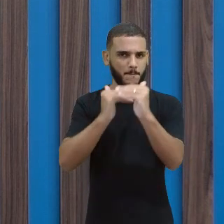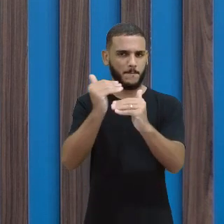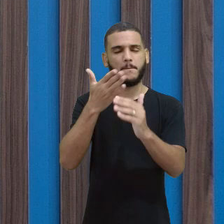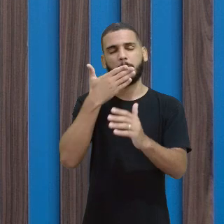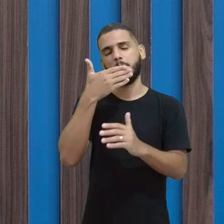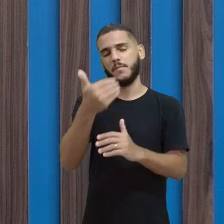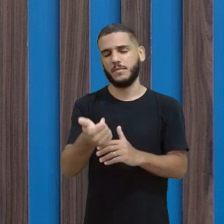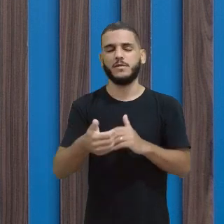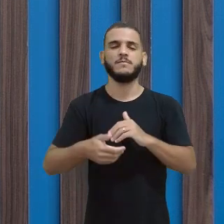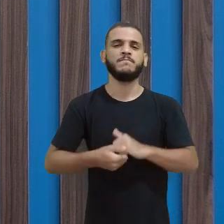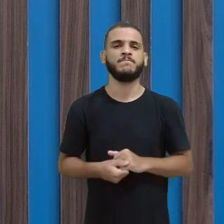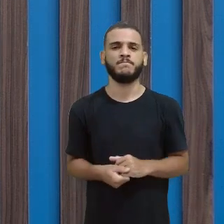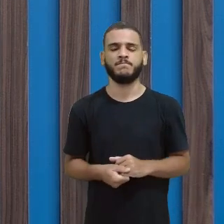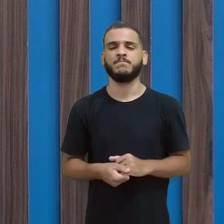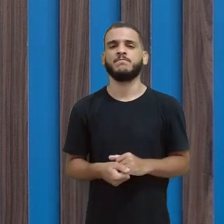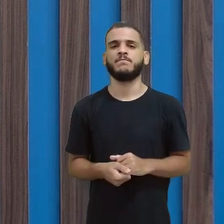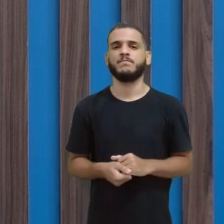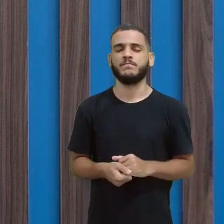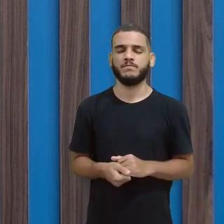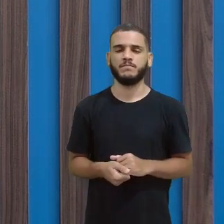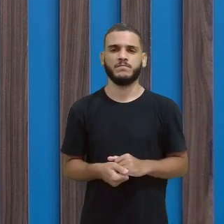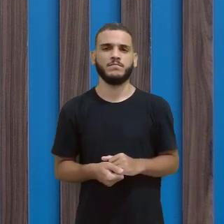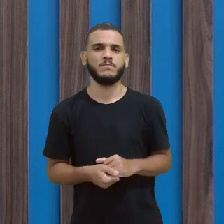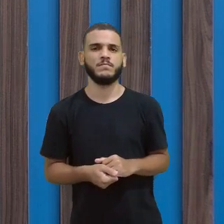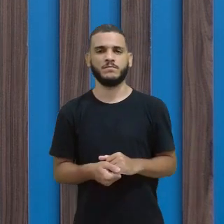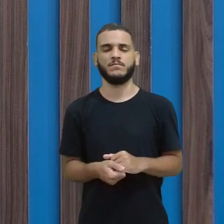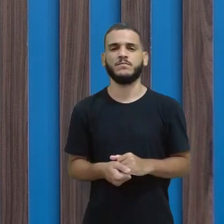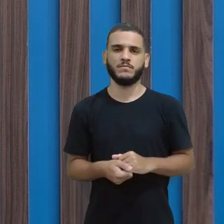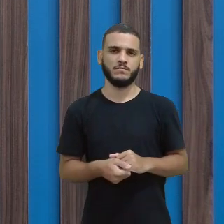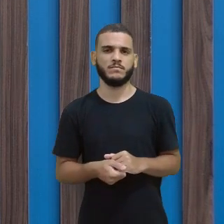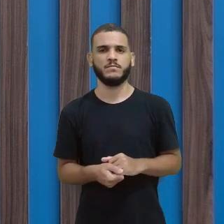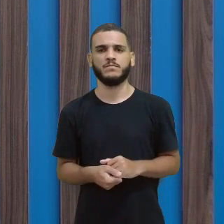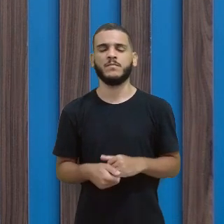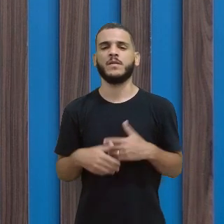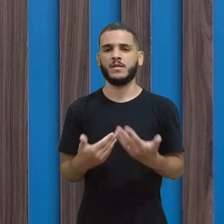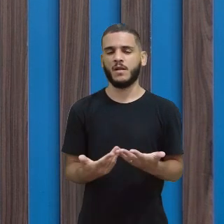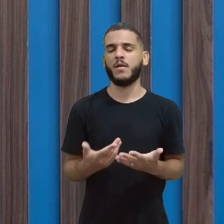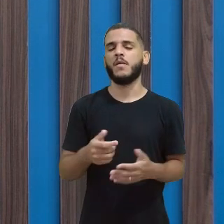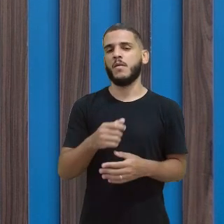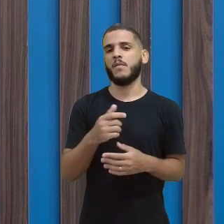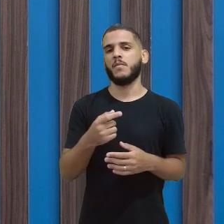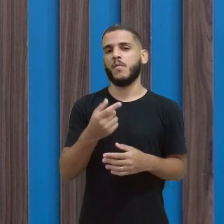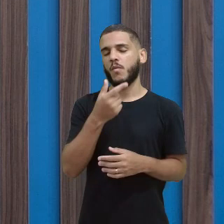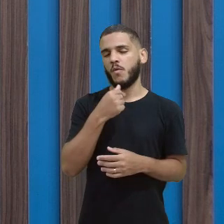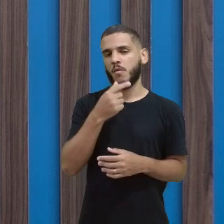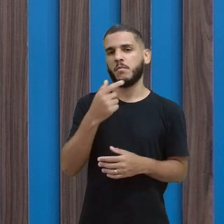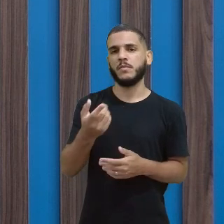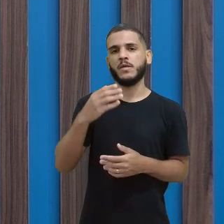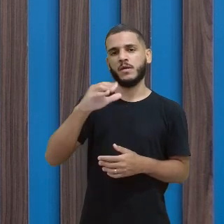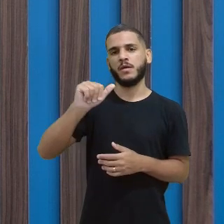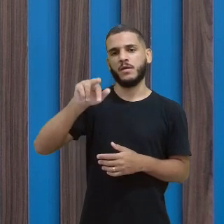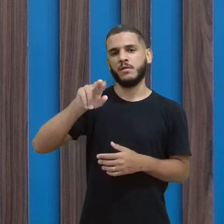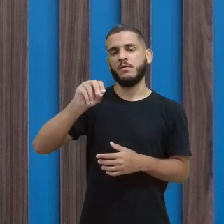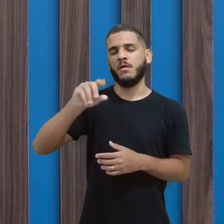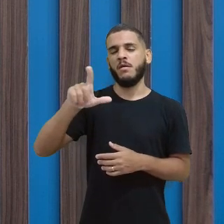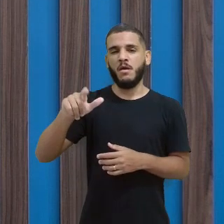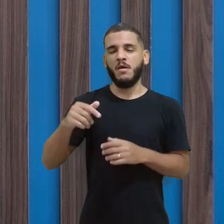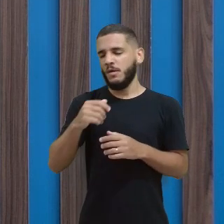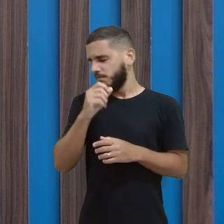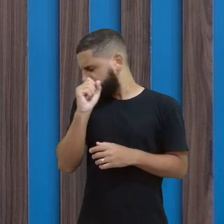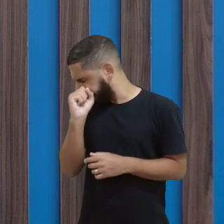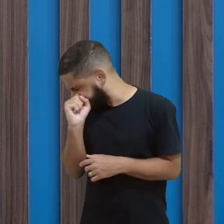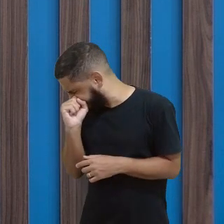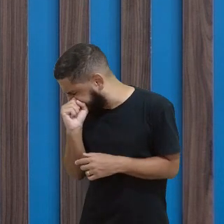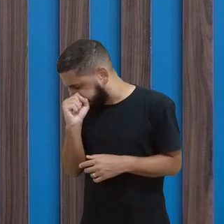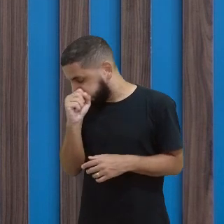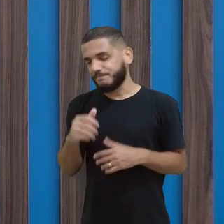eles um dia conseguiram demonstrar. E essa que Carol vai apresentar agora é uma grande curiosidade em relação aí